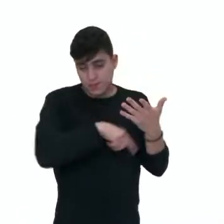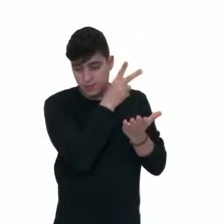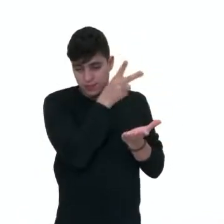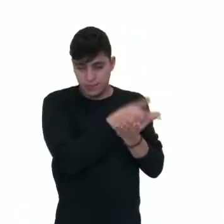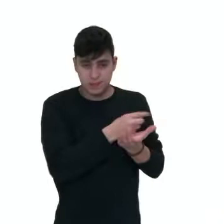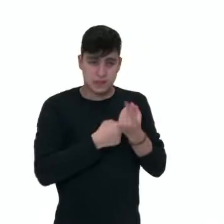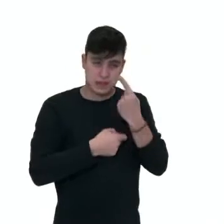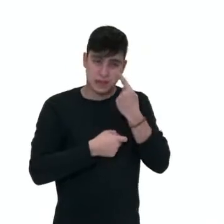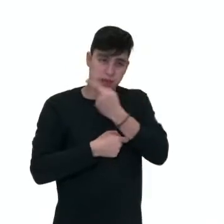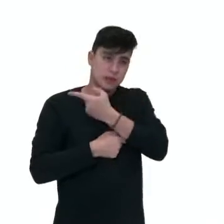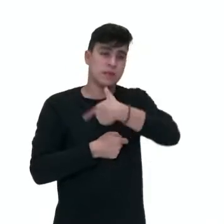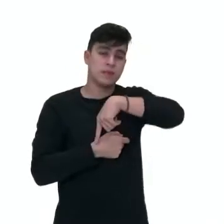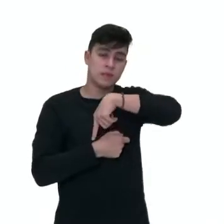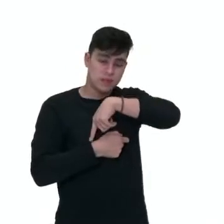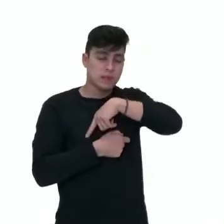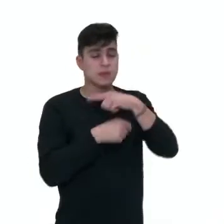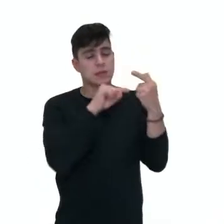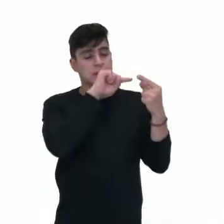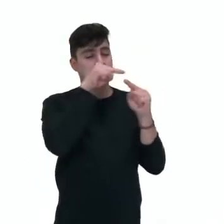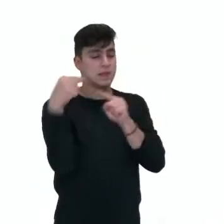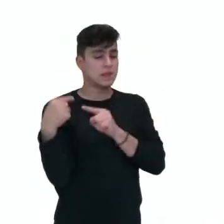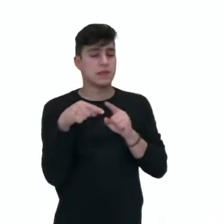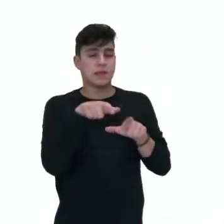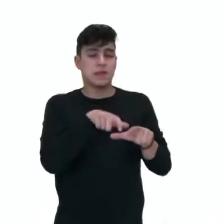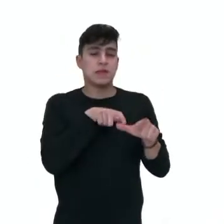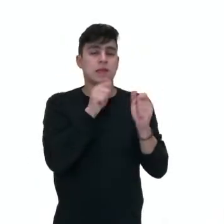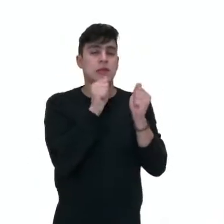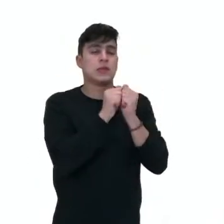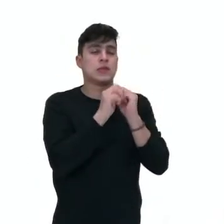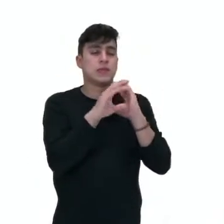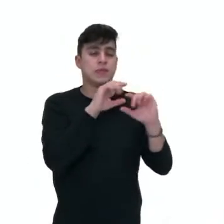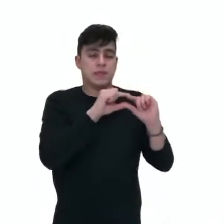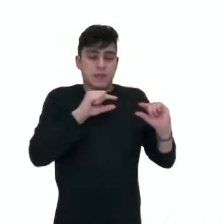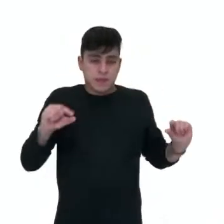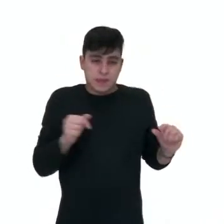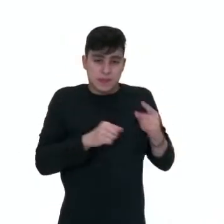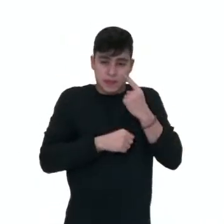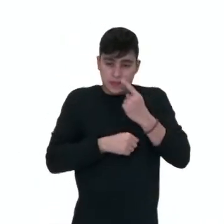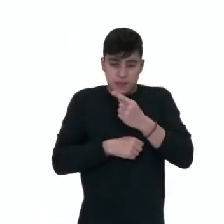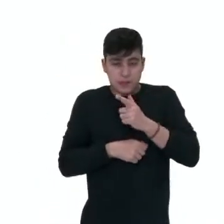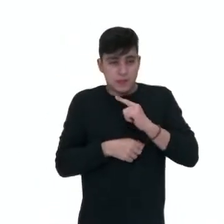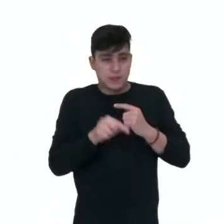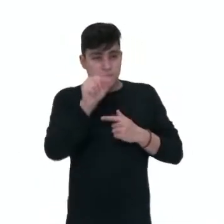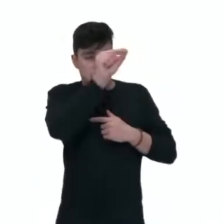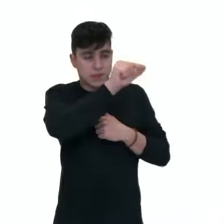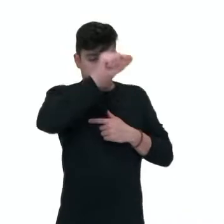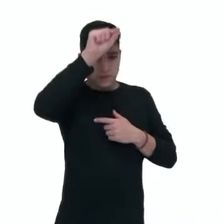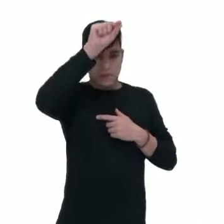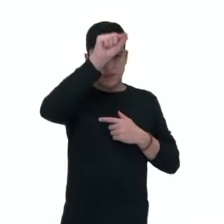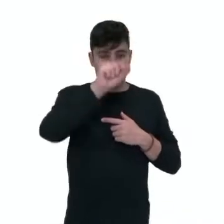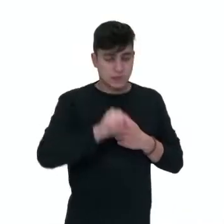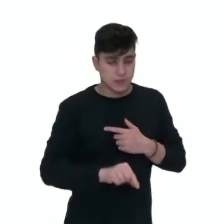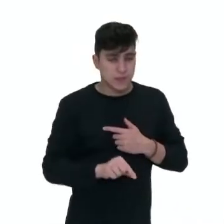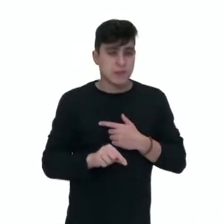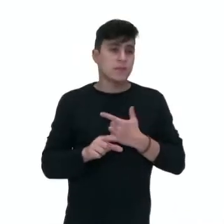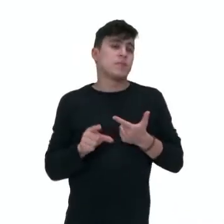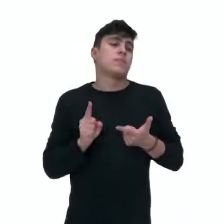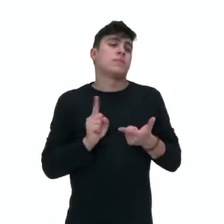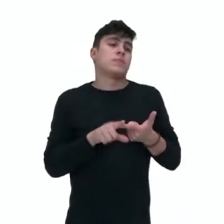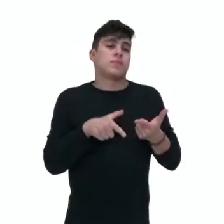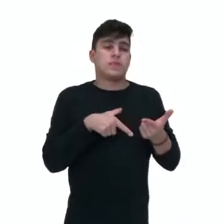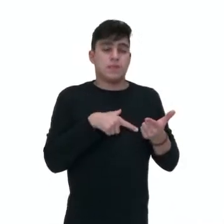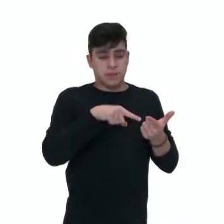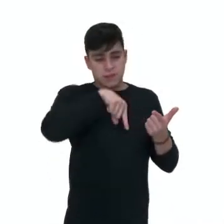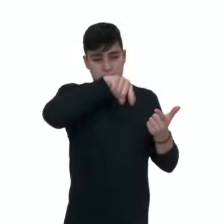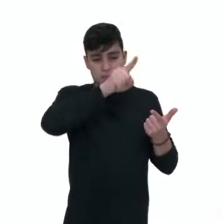caso, vem acompanhadas e combinadas com a letra da canção. Então, a gente tem a clave de sol aqui, né? Iniciando. A gente tem